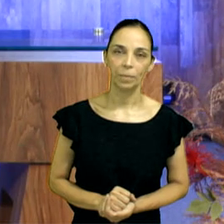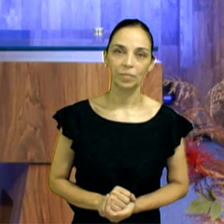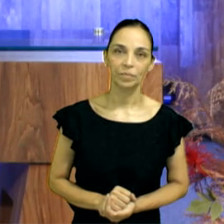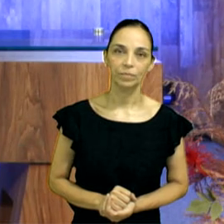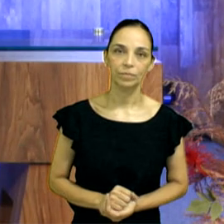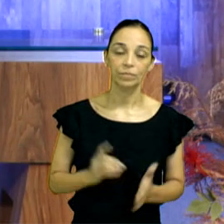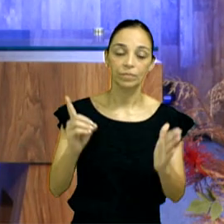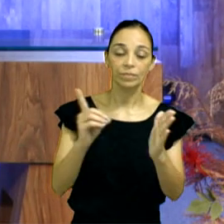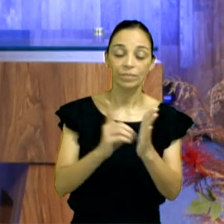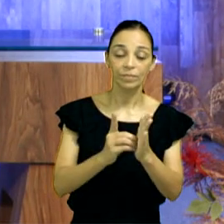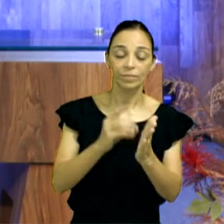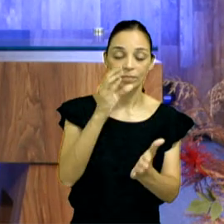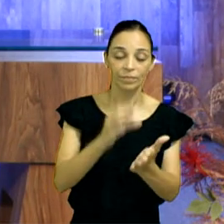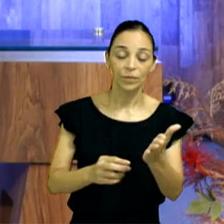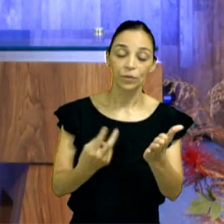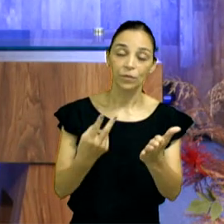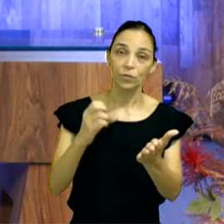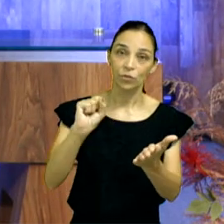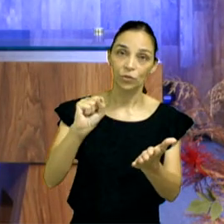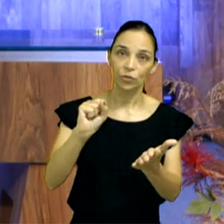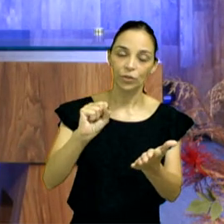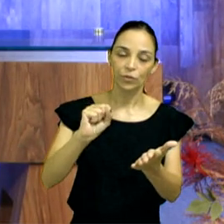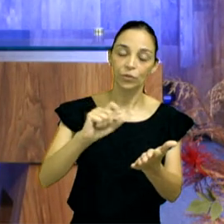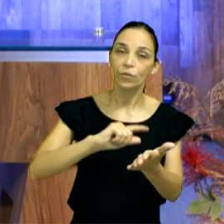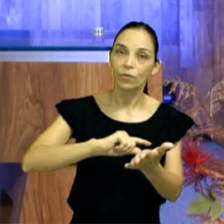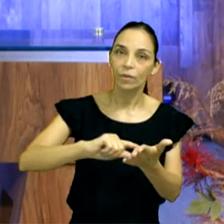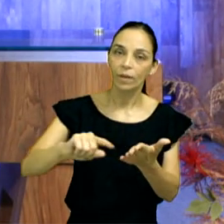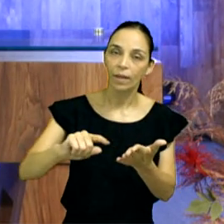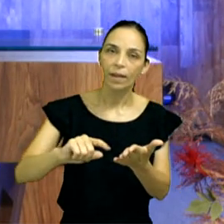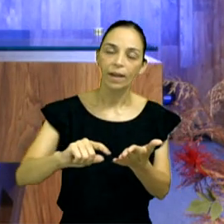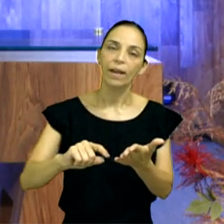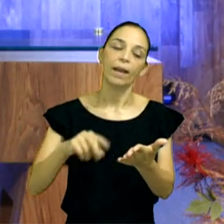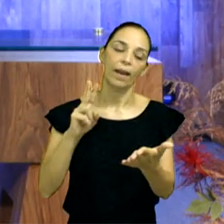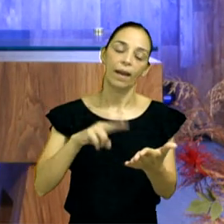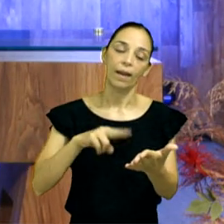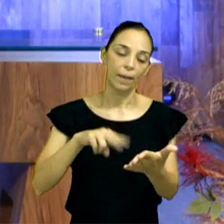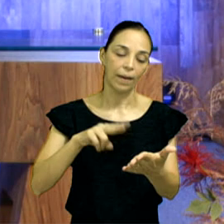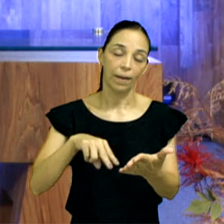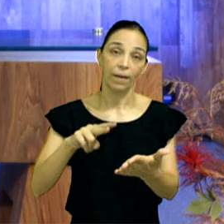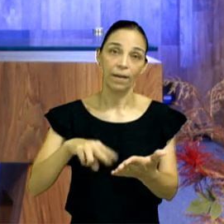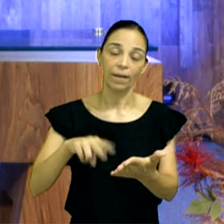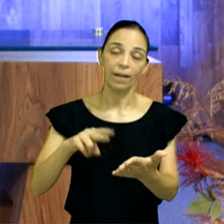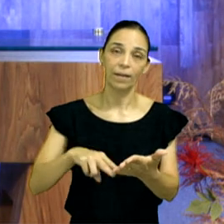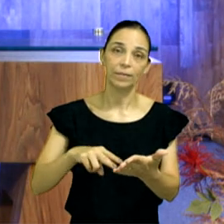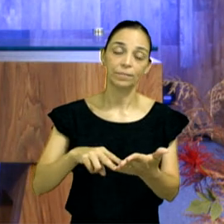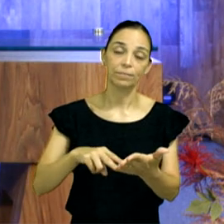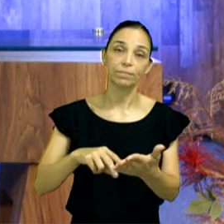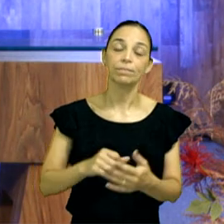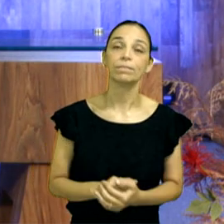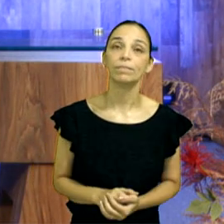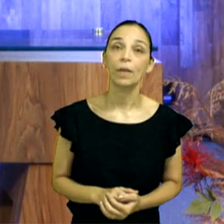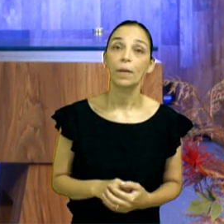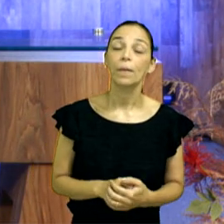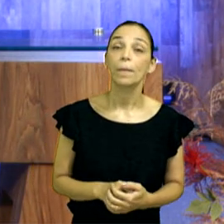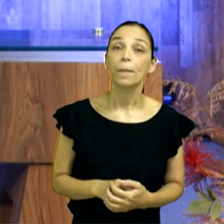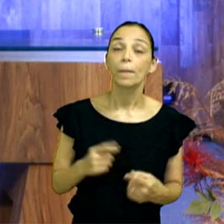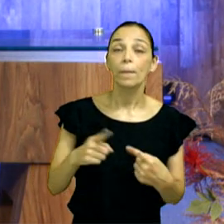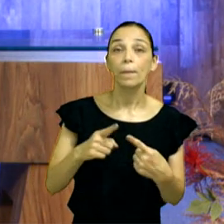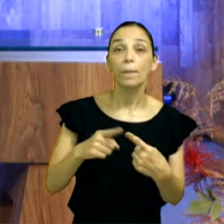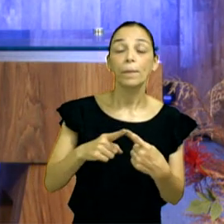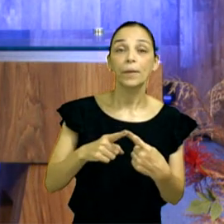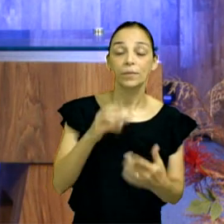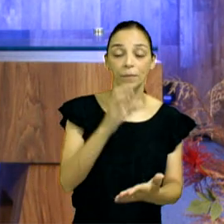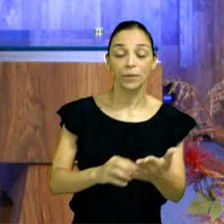Deuteronômio, capítulo 28, vamos ler três passagens bem rápidas aqui. Primeiro, Deuteronômio 28, verso 1.